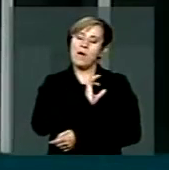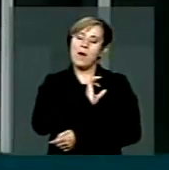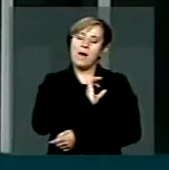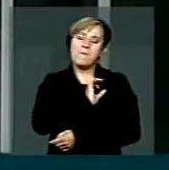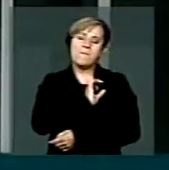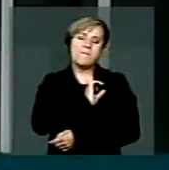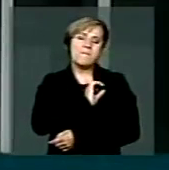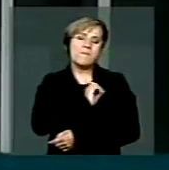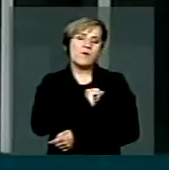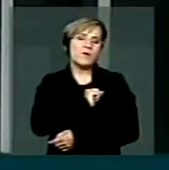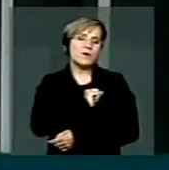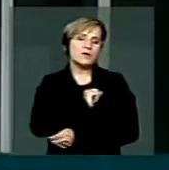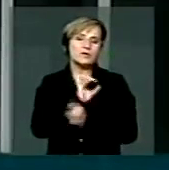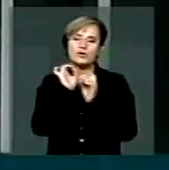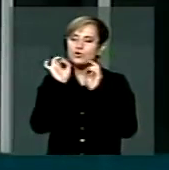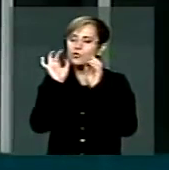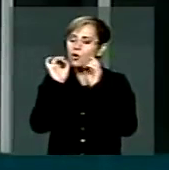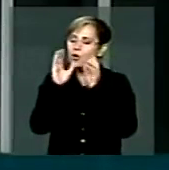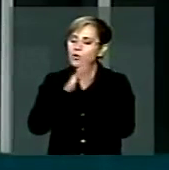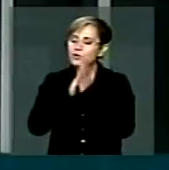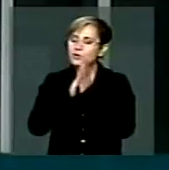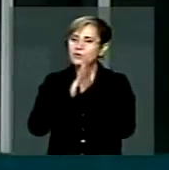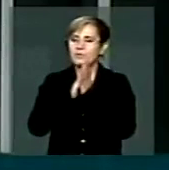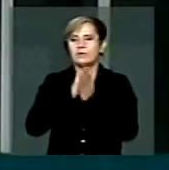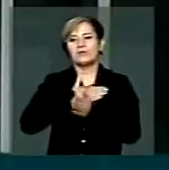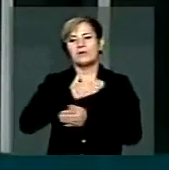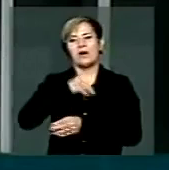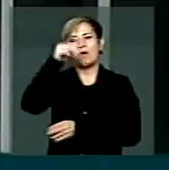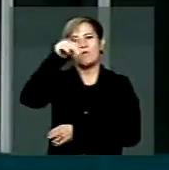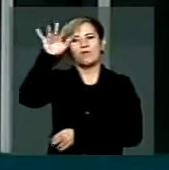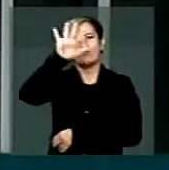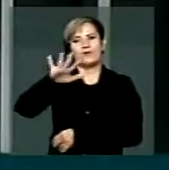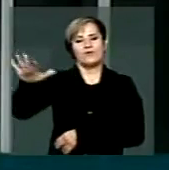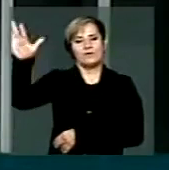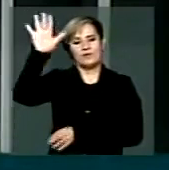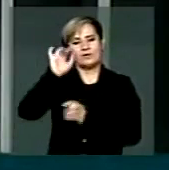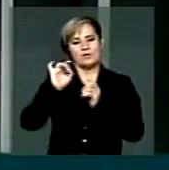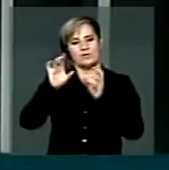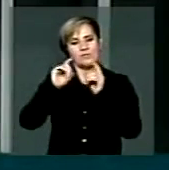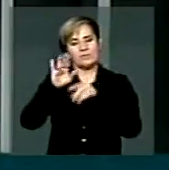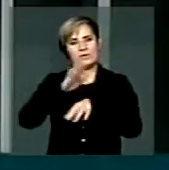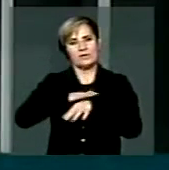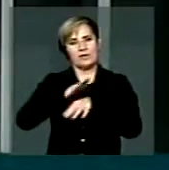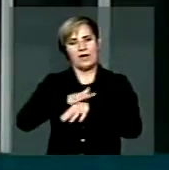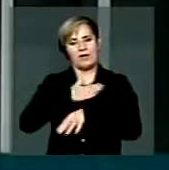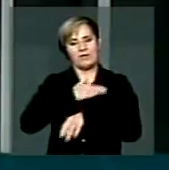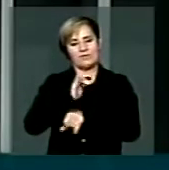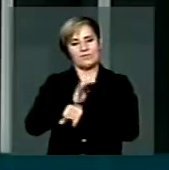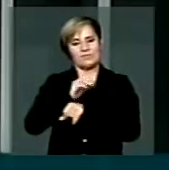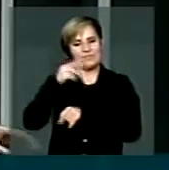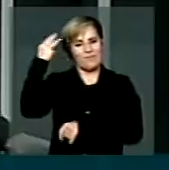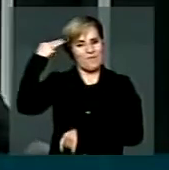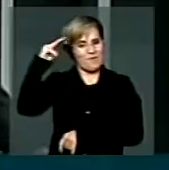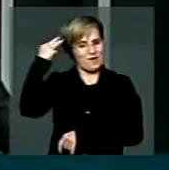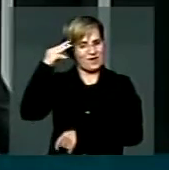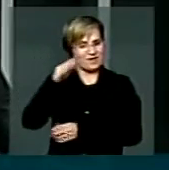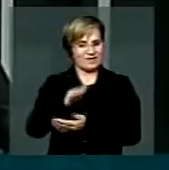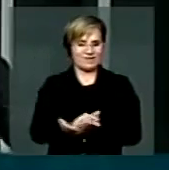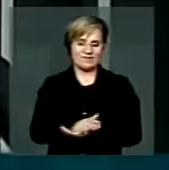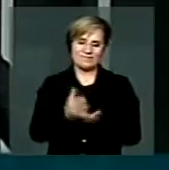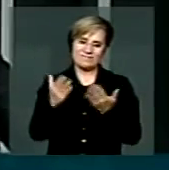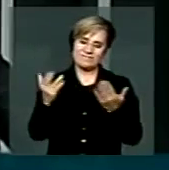Todo diferenciado do meu nordeste, principalmente da minha querida terra, meu Maranhão. Portanto,